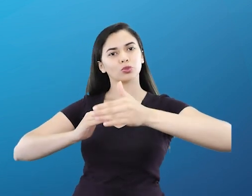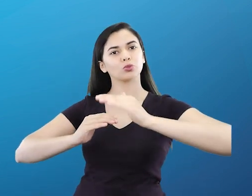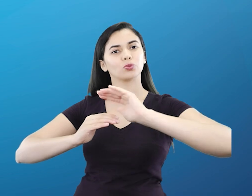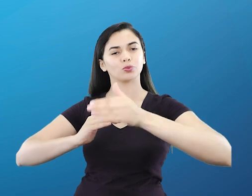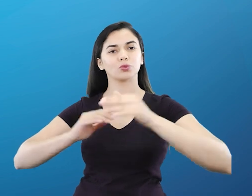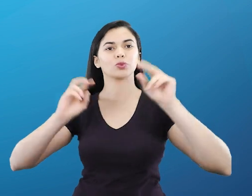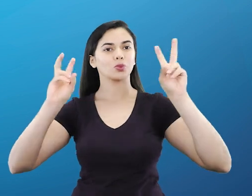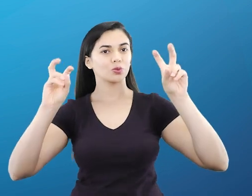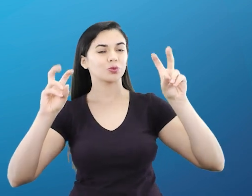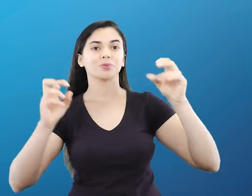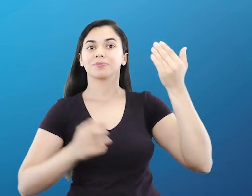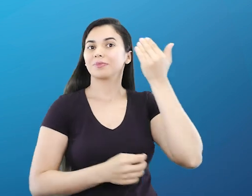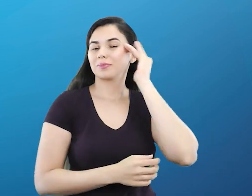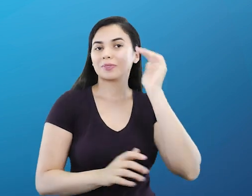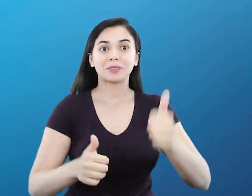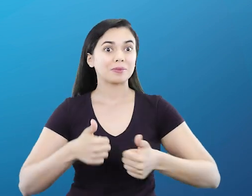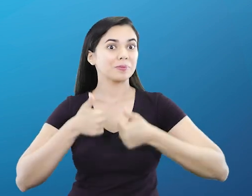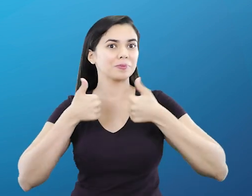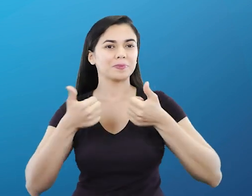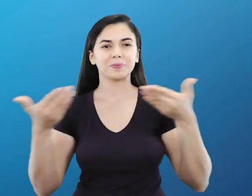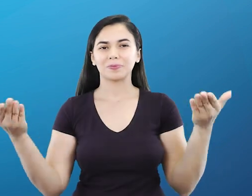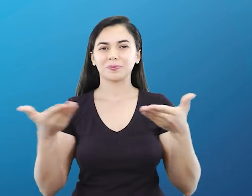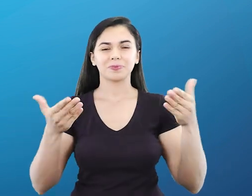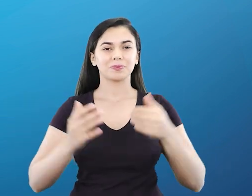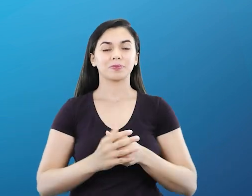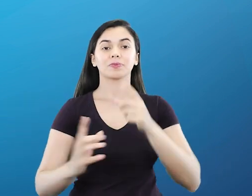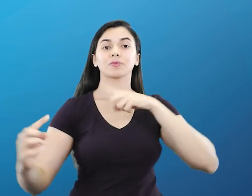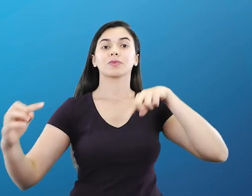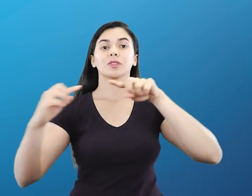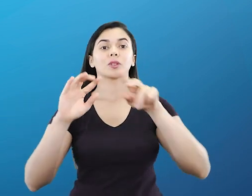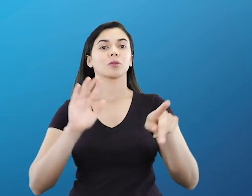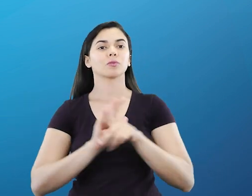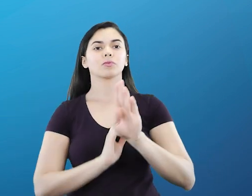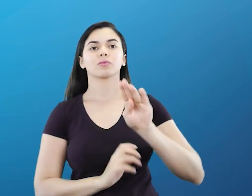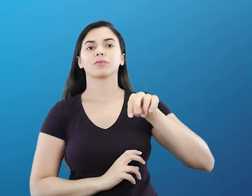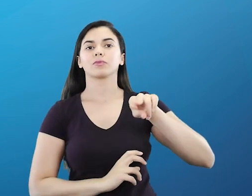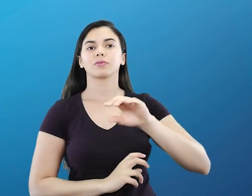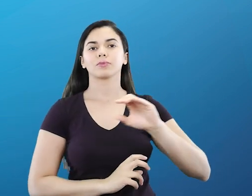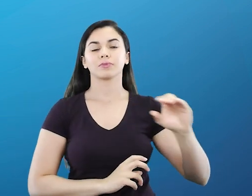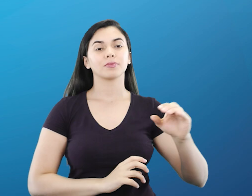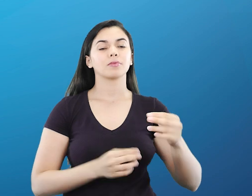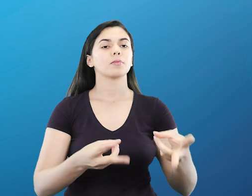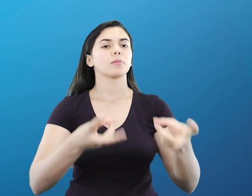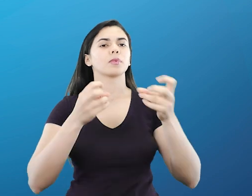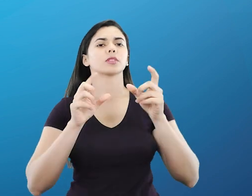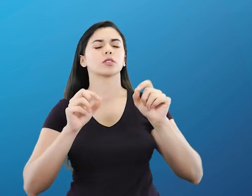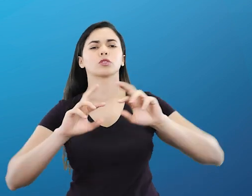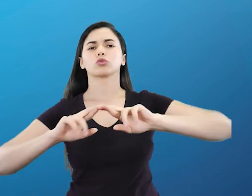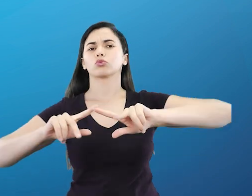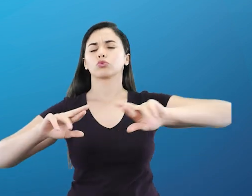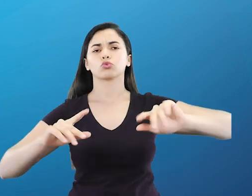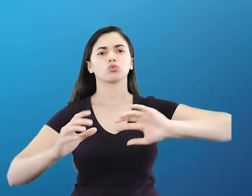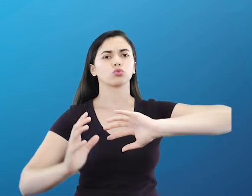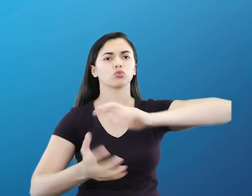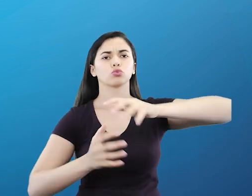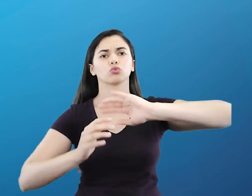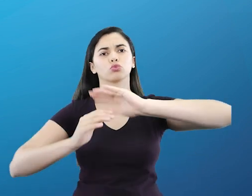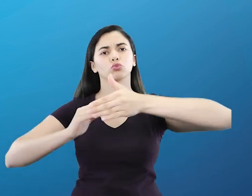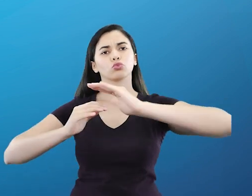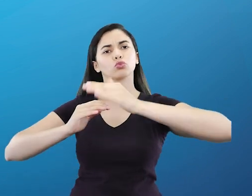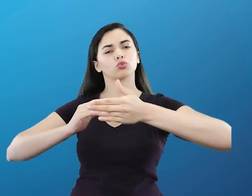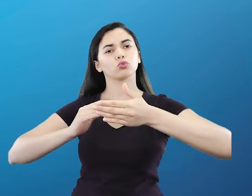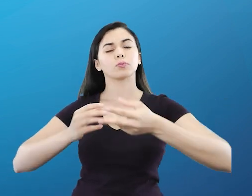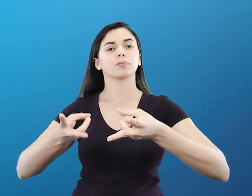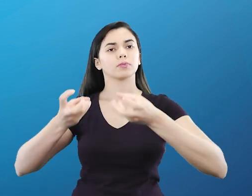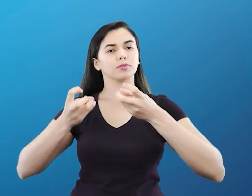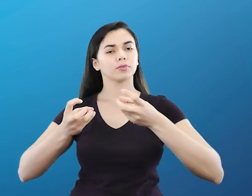Vamos entender melhor esse tema? Objetivos e habilidades BNCC. Identificar as diferentes camadas que estruturam o